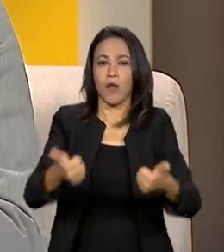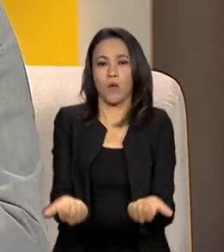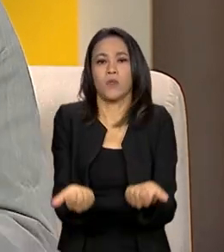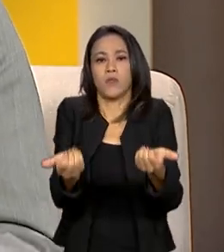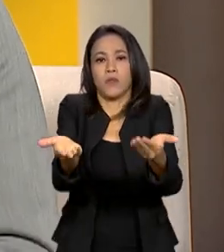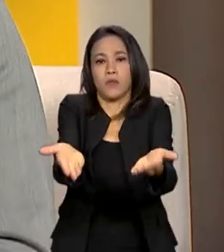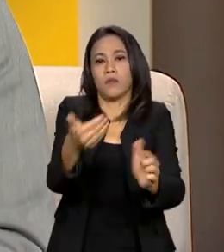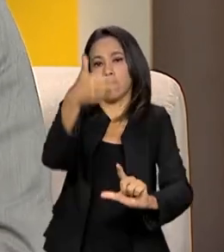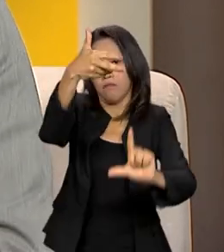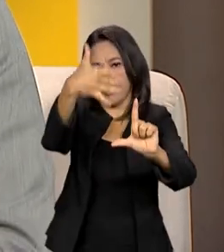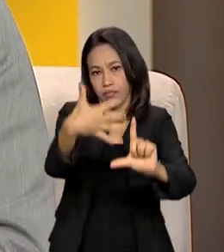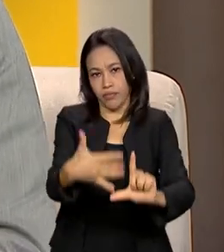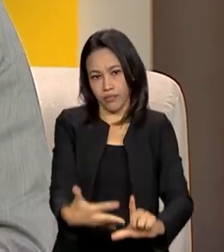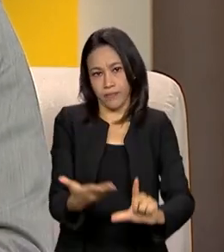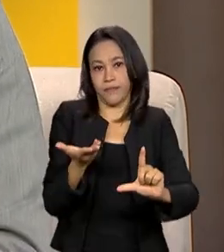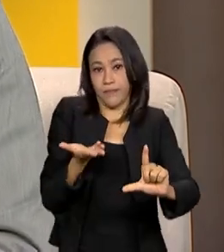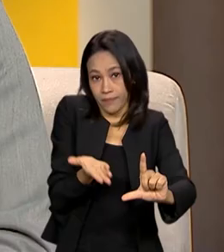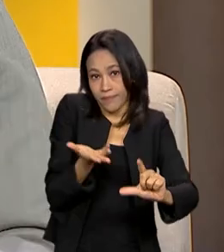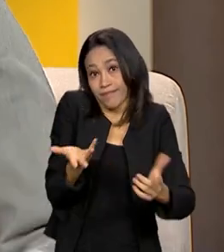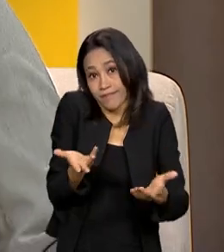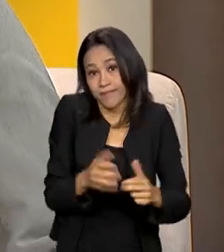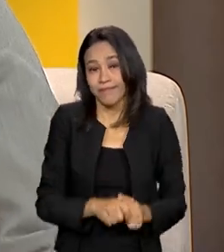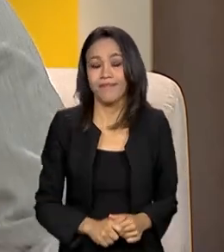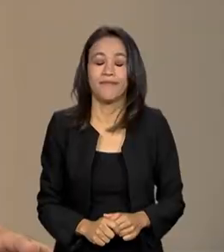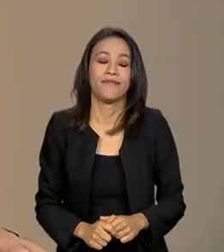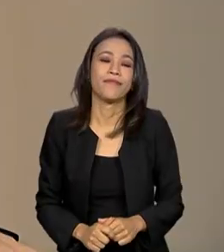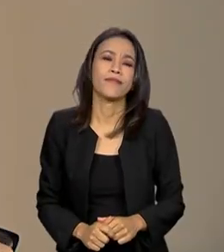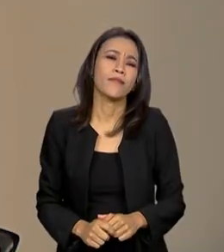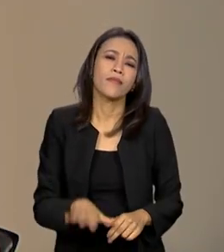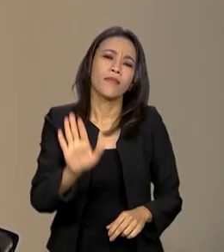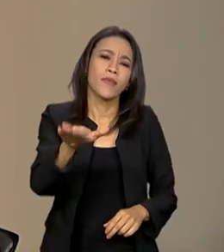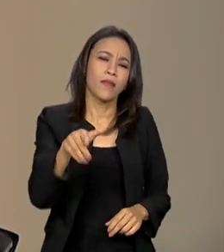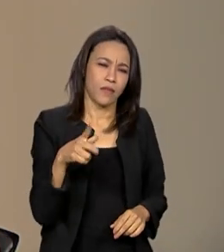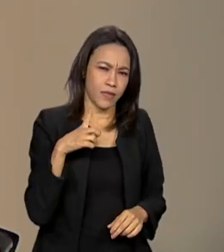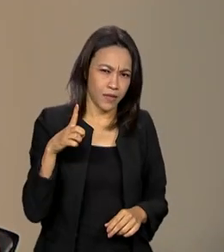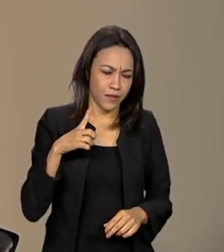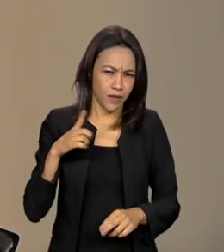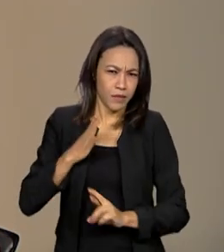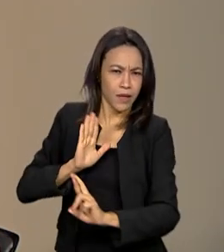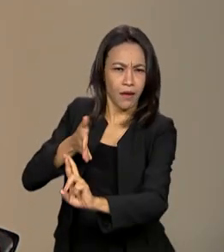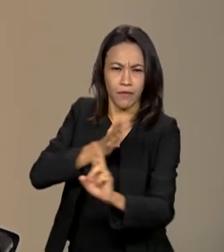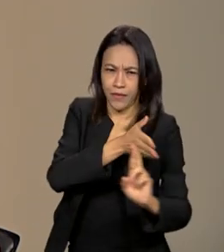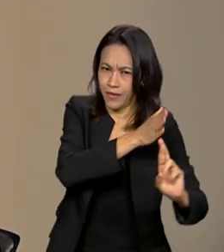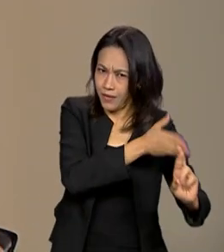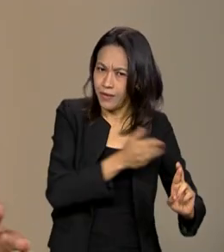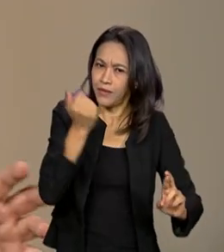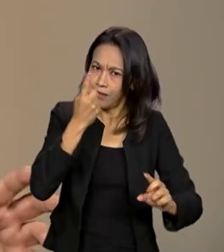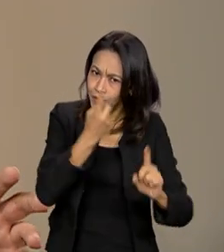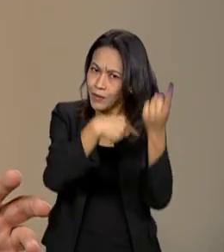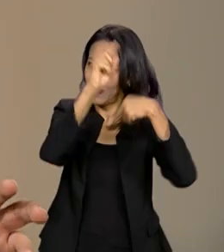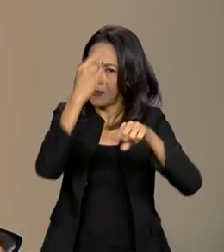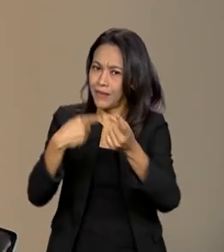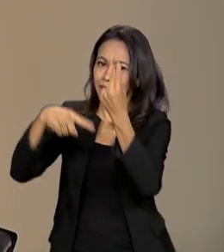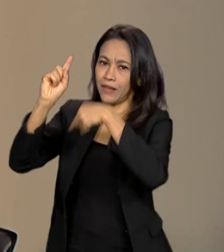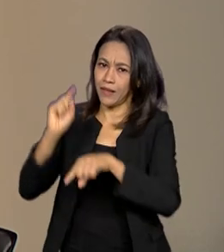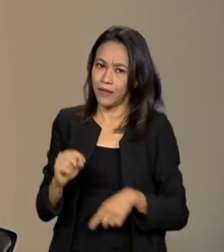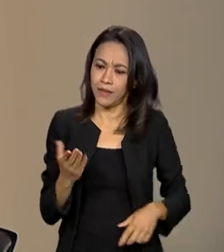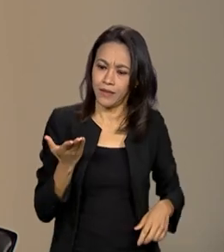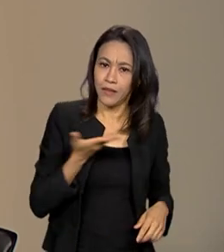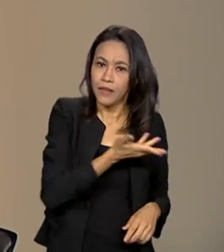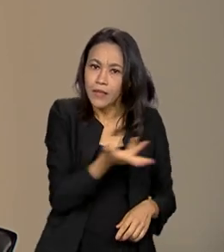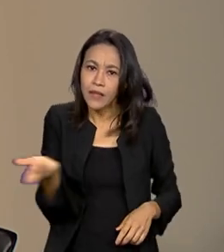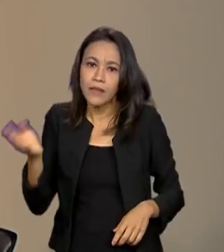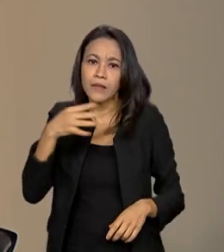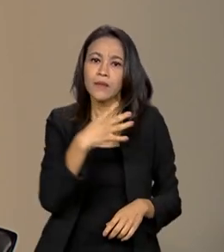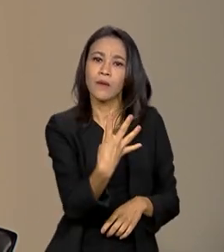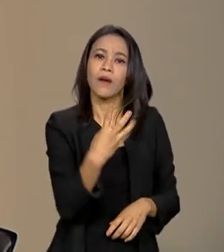a sua visão daquele processo. E vocês têm alguns cases de muito sucesso dentro desses 4.800